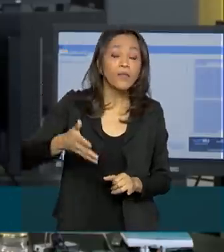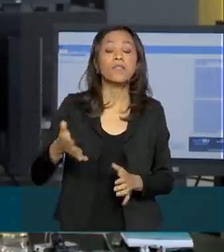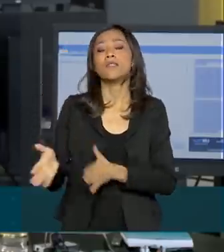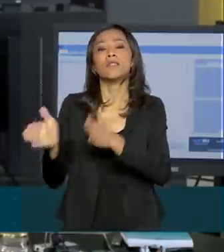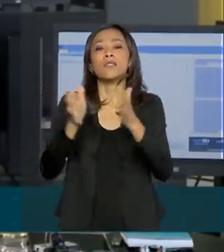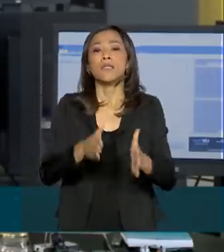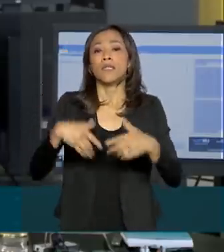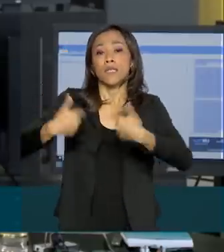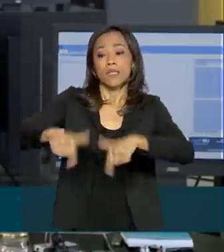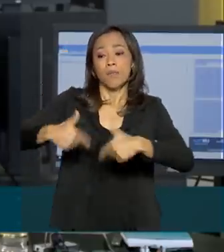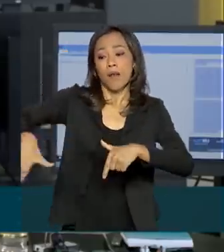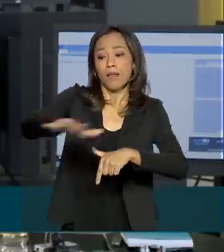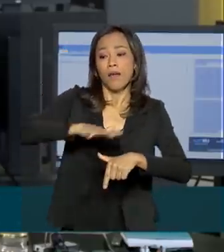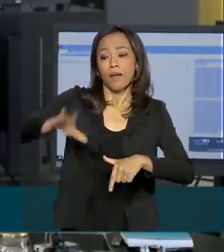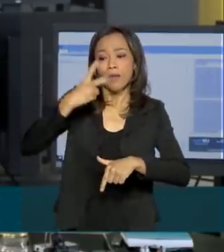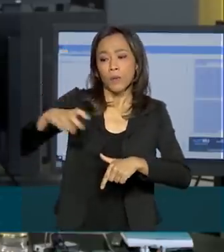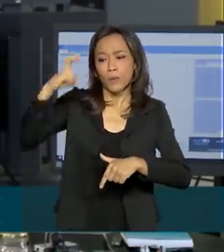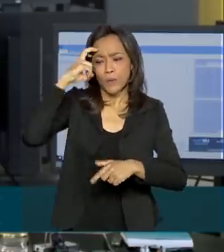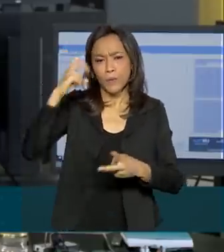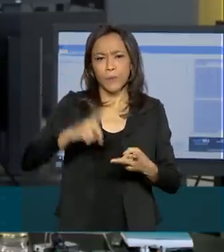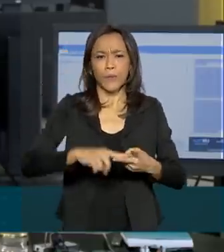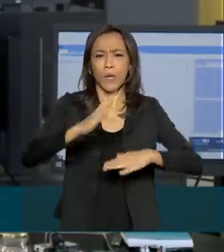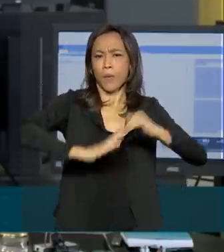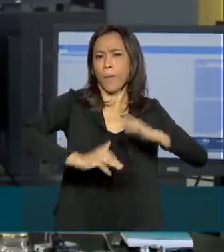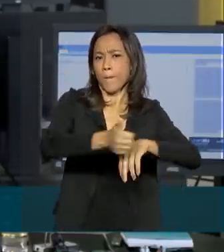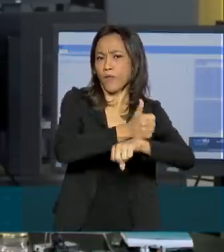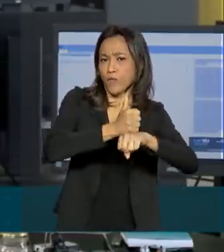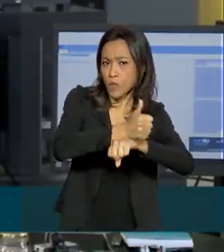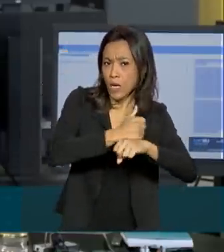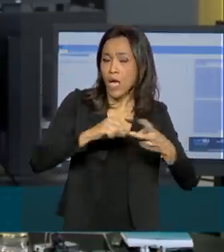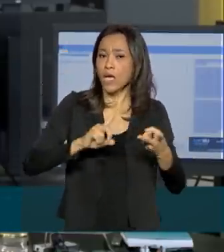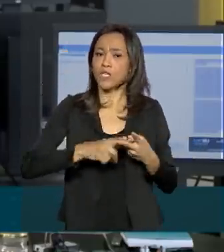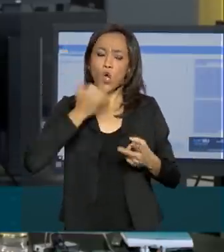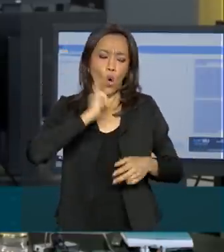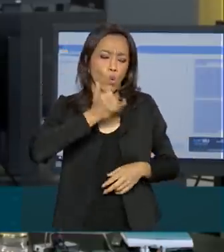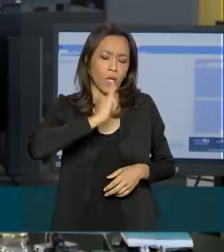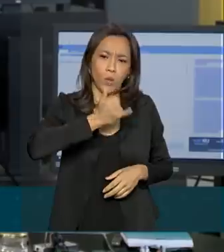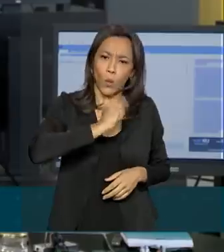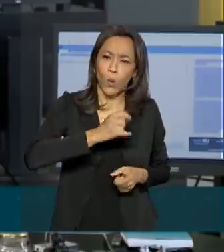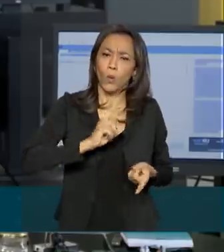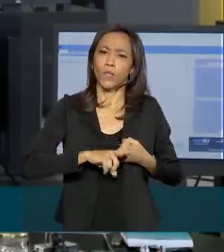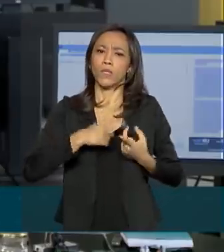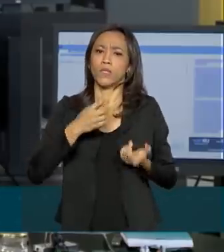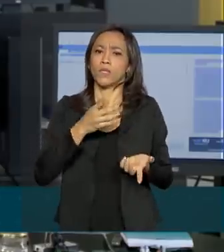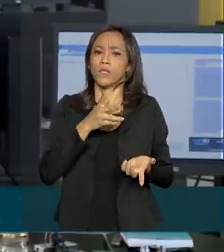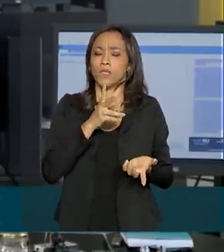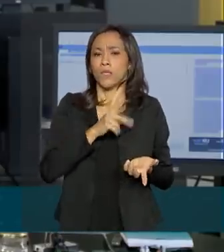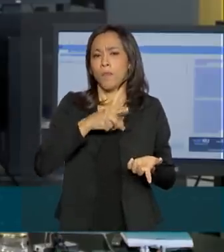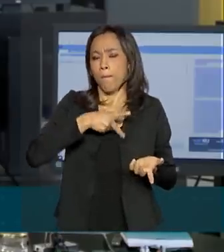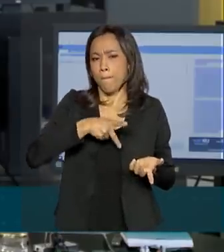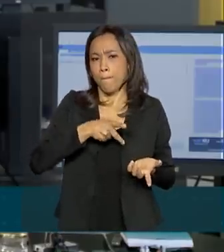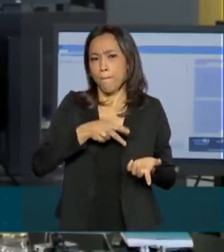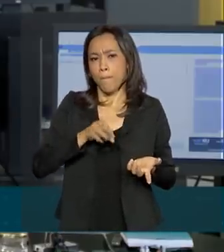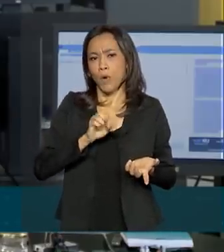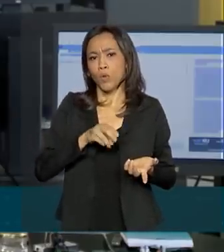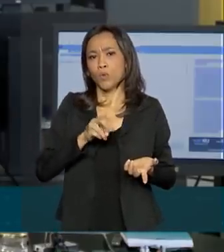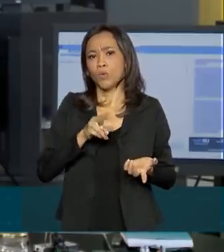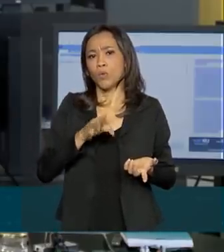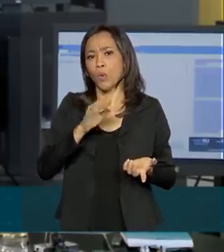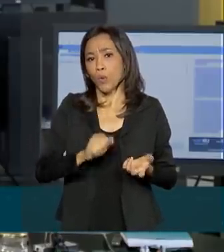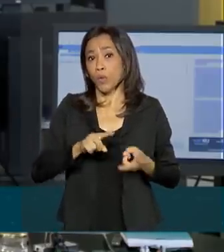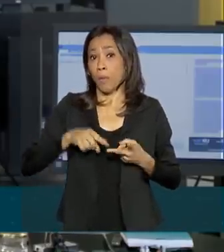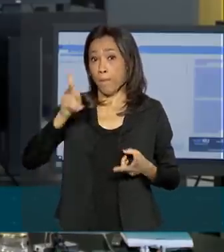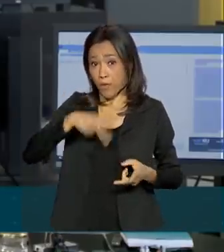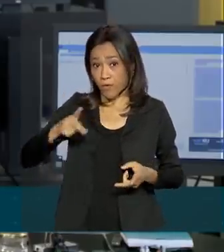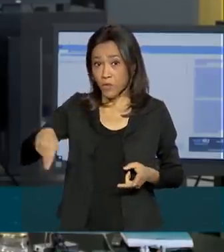cultura e artistas, outros profissionais como contadores de história, produtores, técnicos e professores de